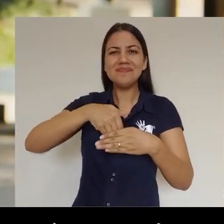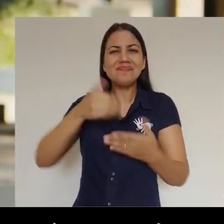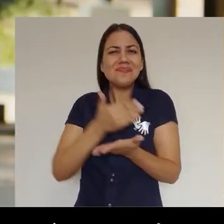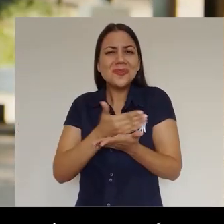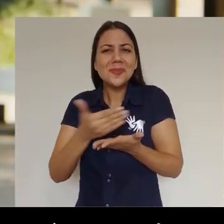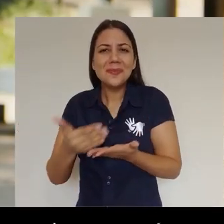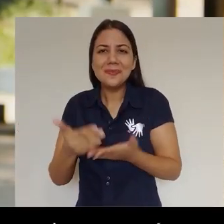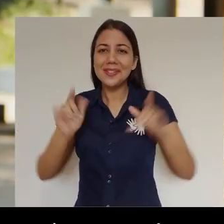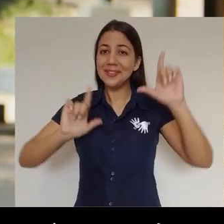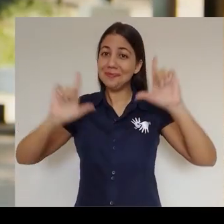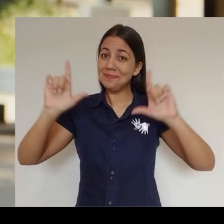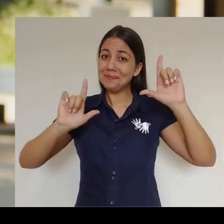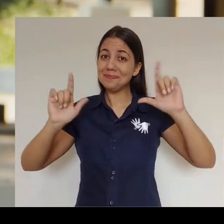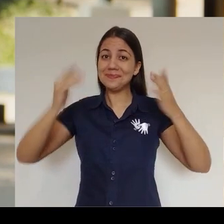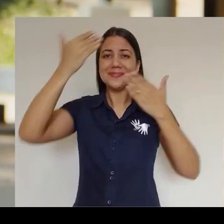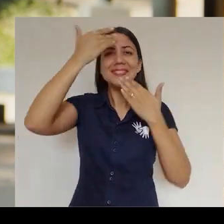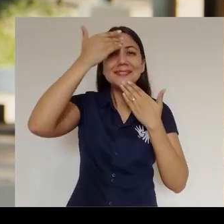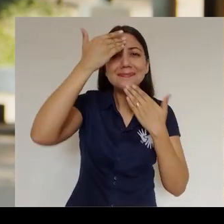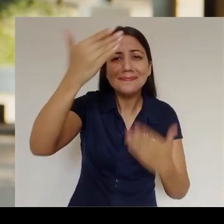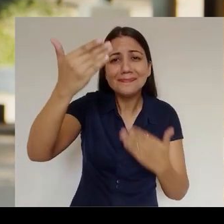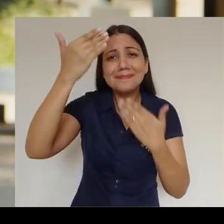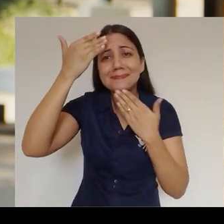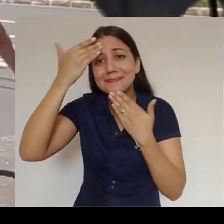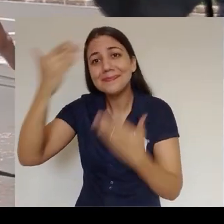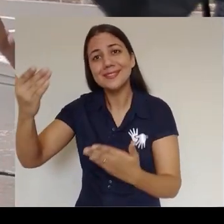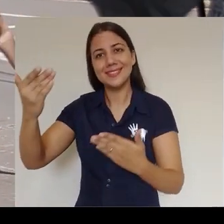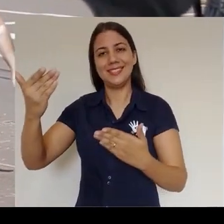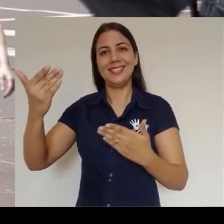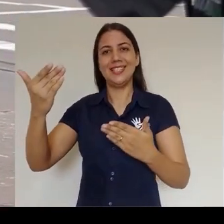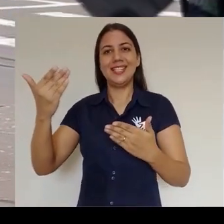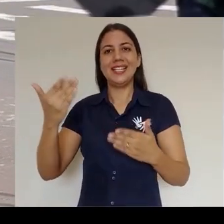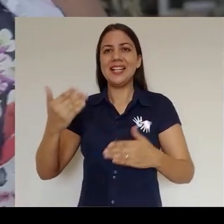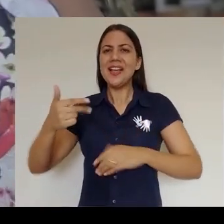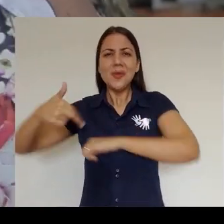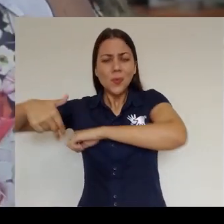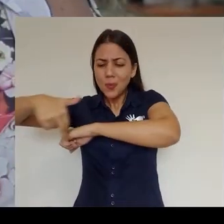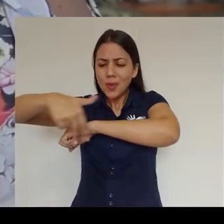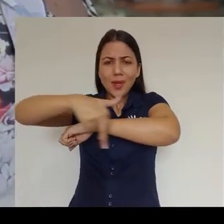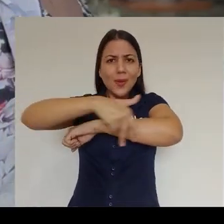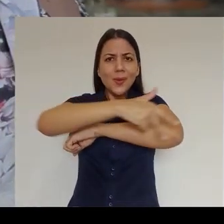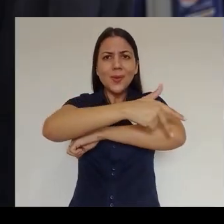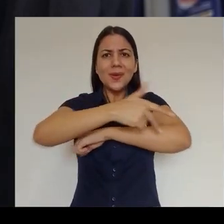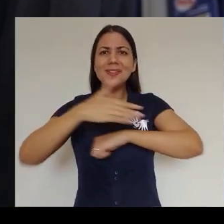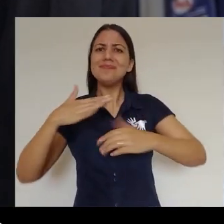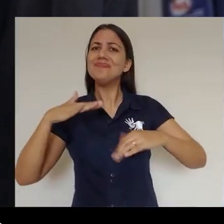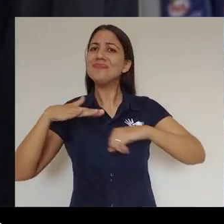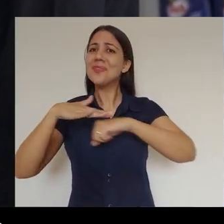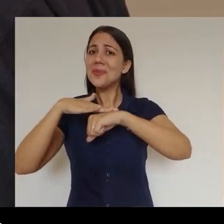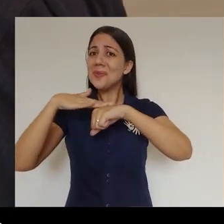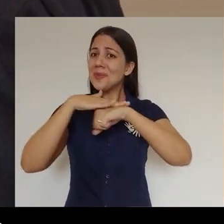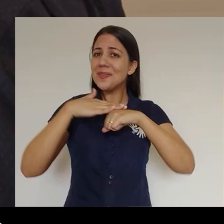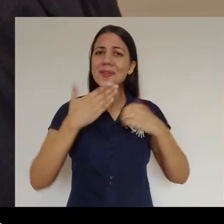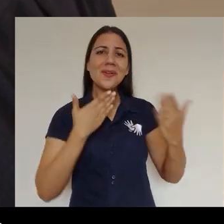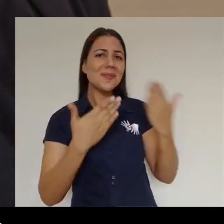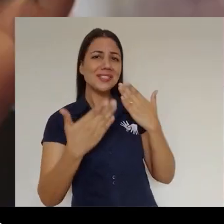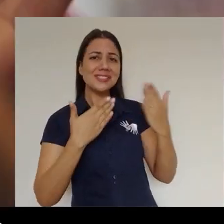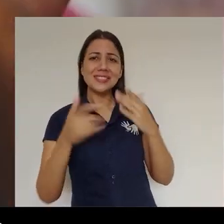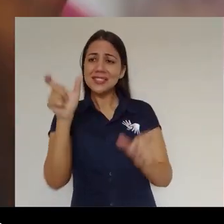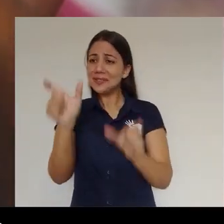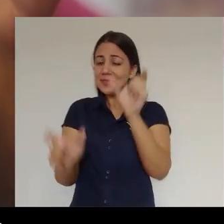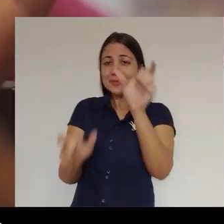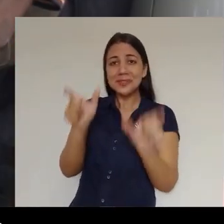programa dizendo a você Muito obrigado! Estivemos nas ruas, ouvimos as pessoas e sentimos a